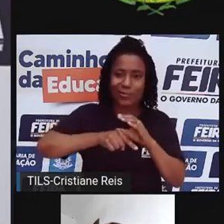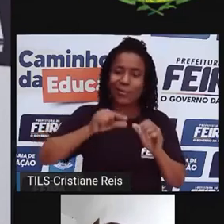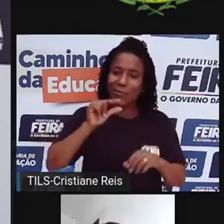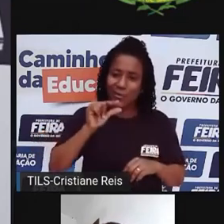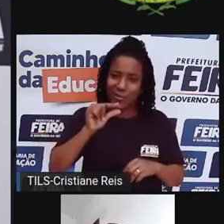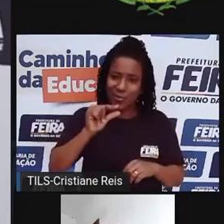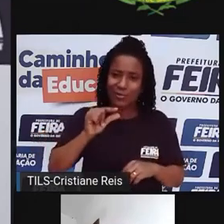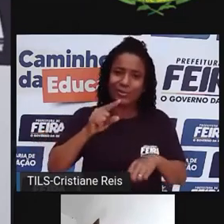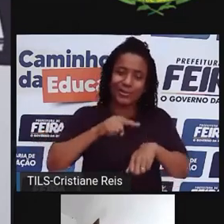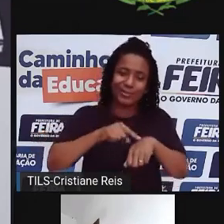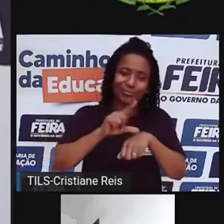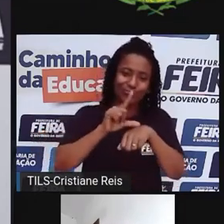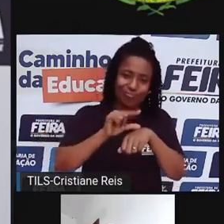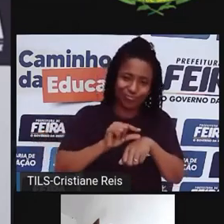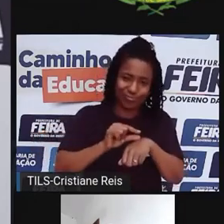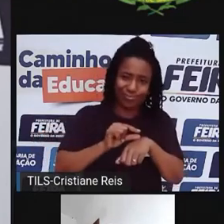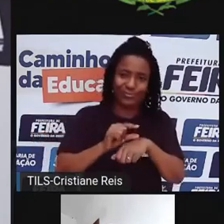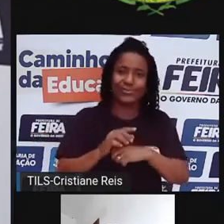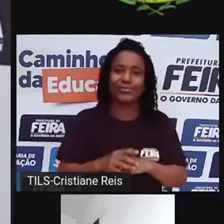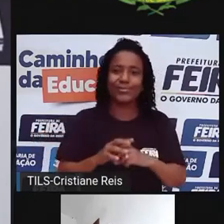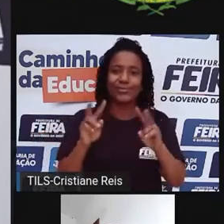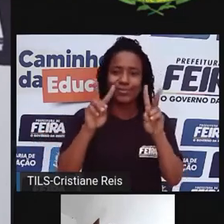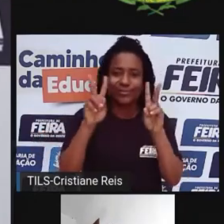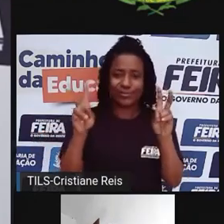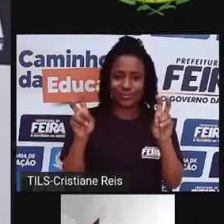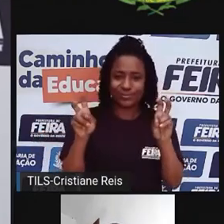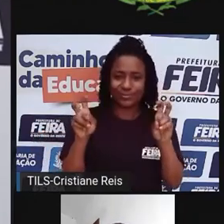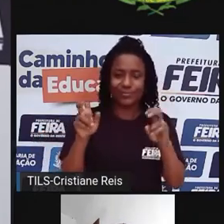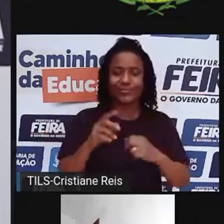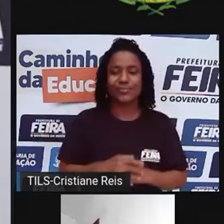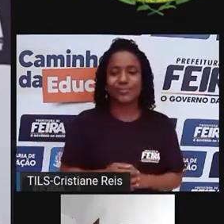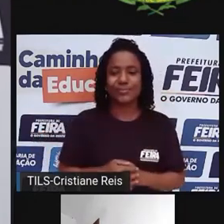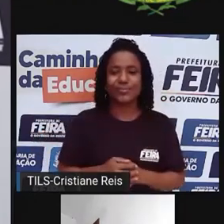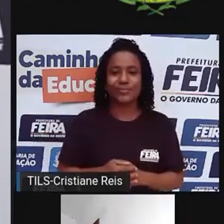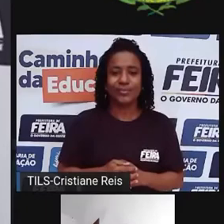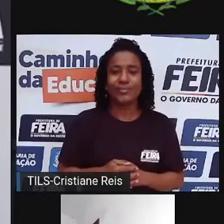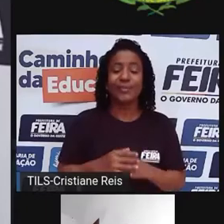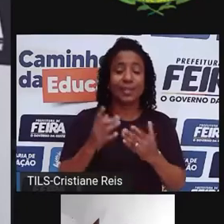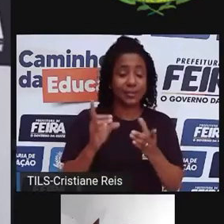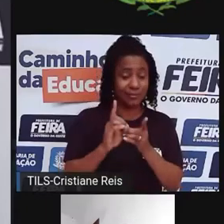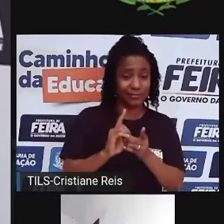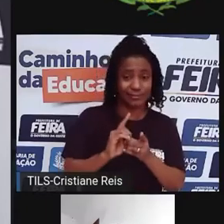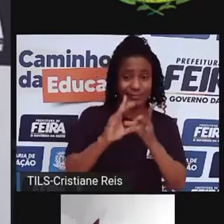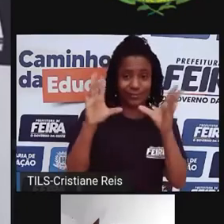tempo é curto, sobre a decolonialidade,